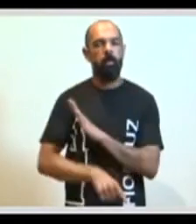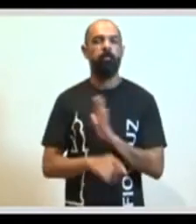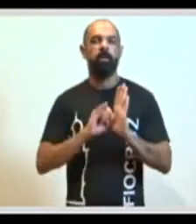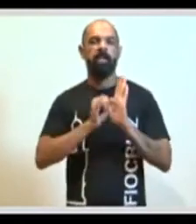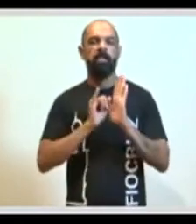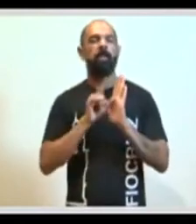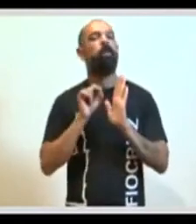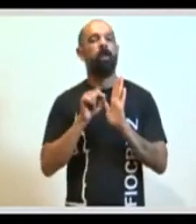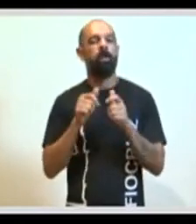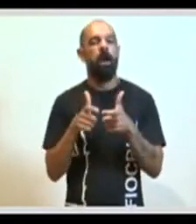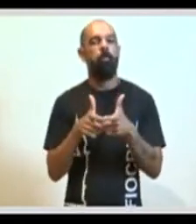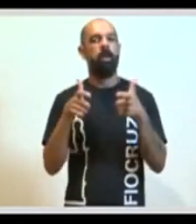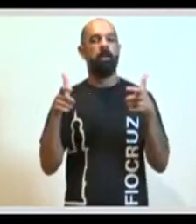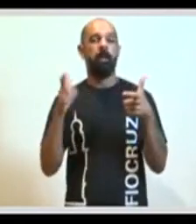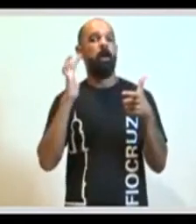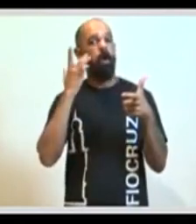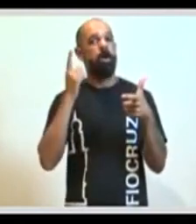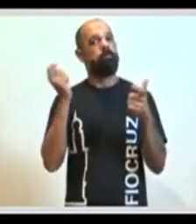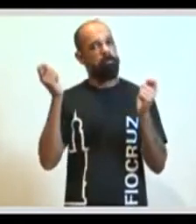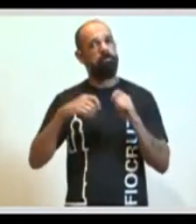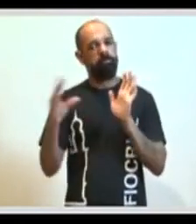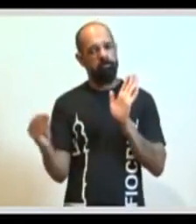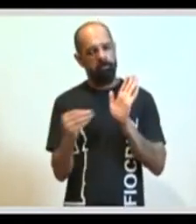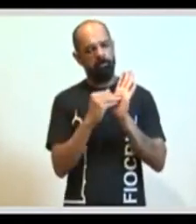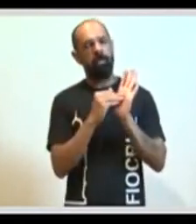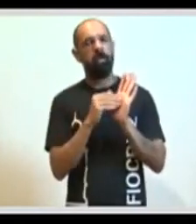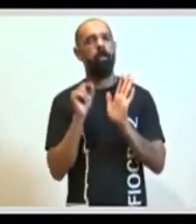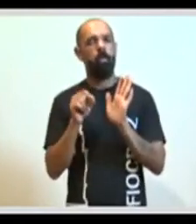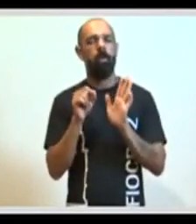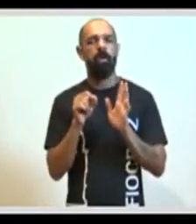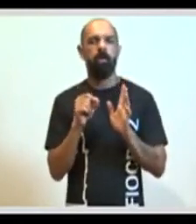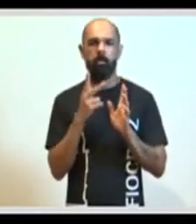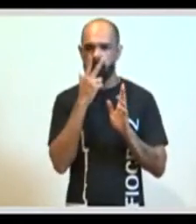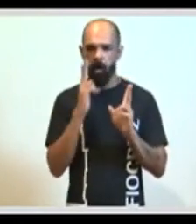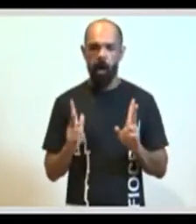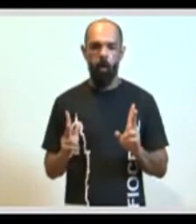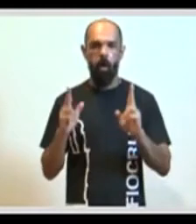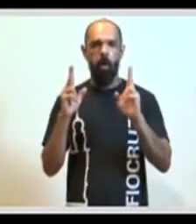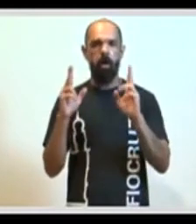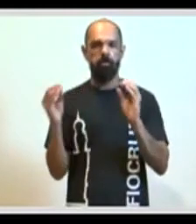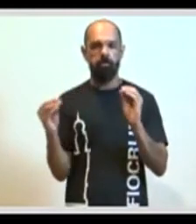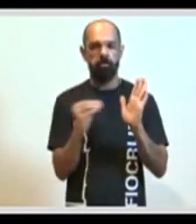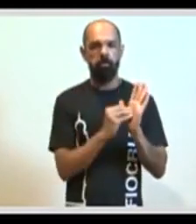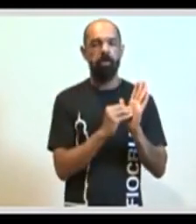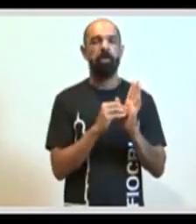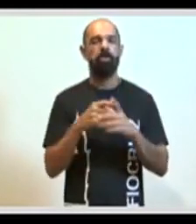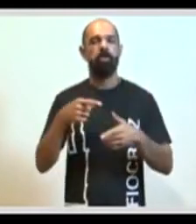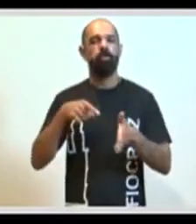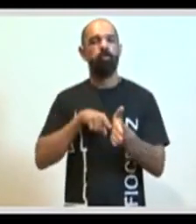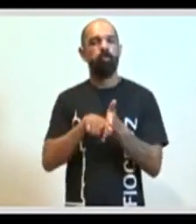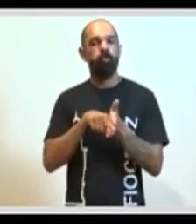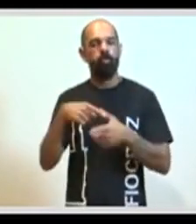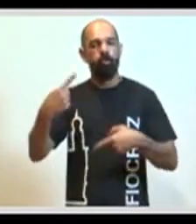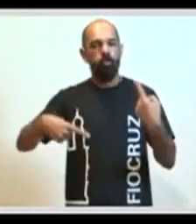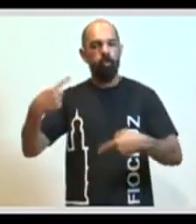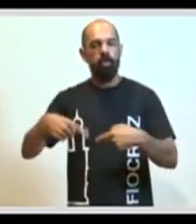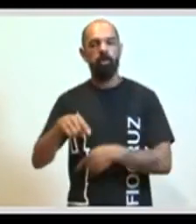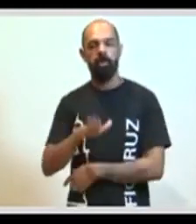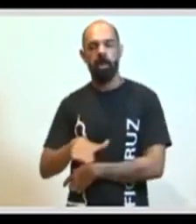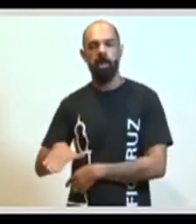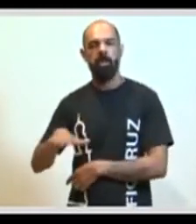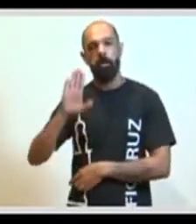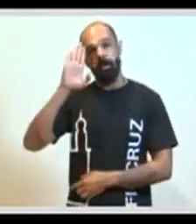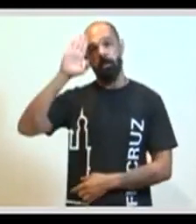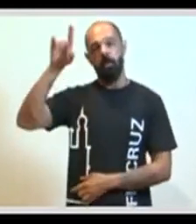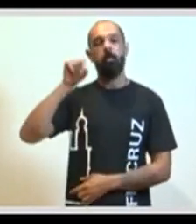perspectiva de ampliar, e eu acho que aí cabe perfeitamente a gente fazer um reporte, como já foi colocado aqui, para a discussão das crianças, em especial nesse